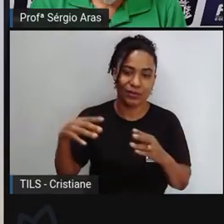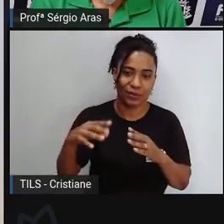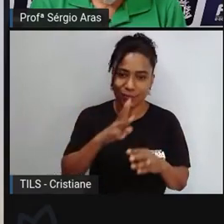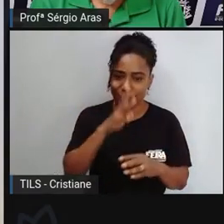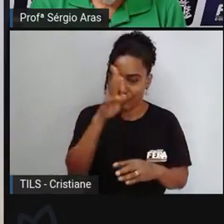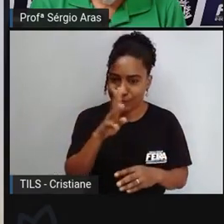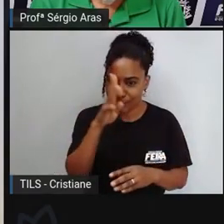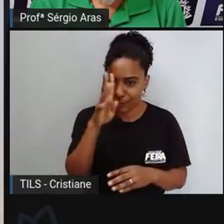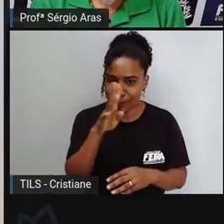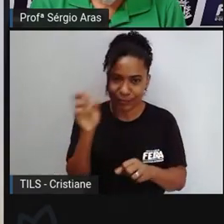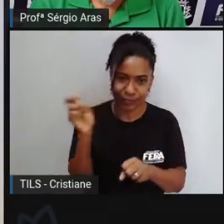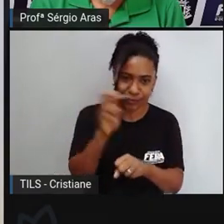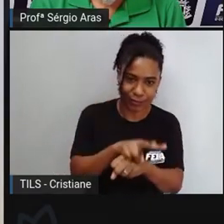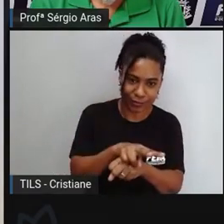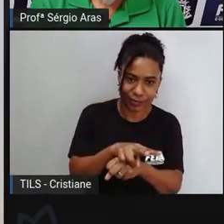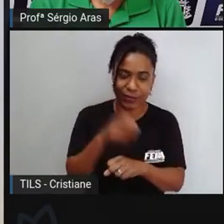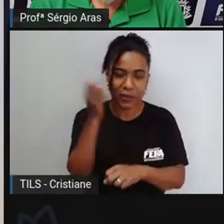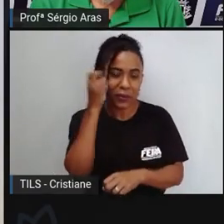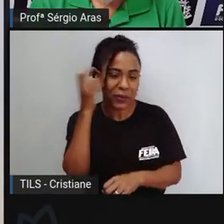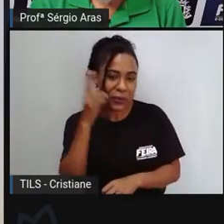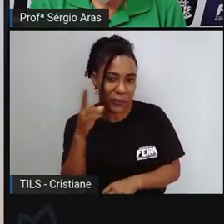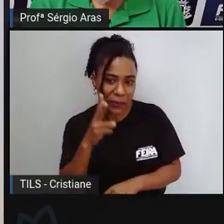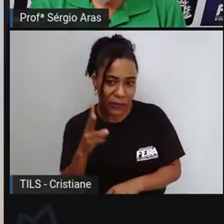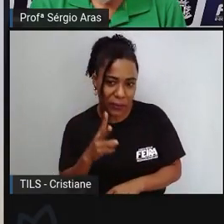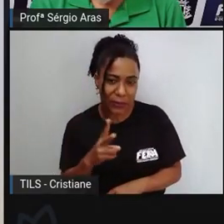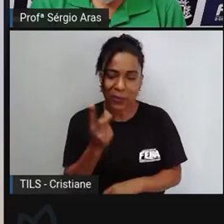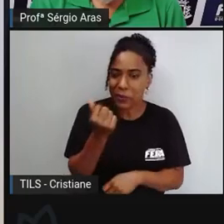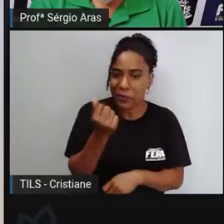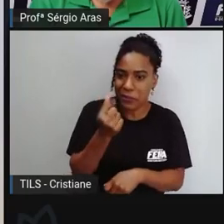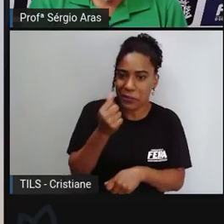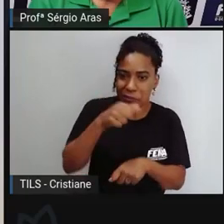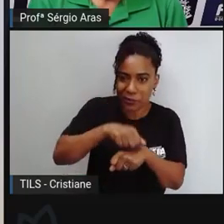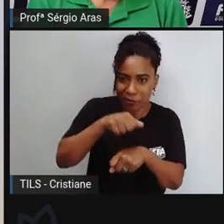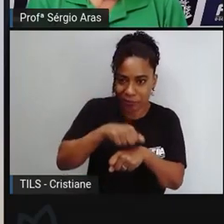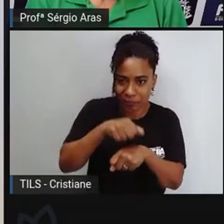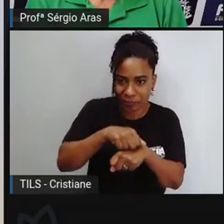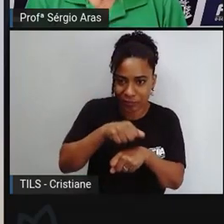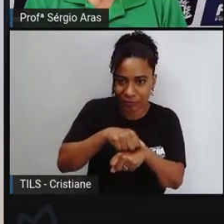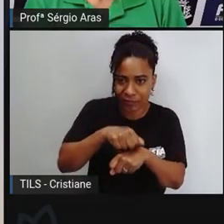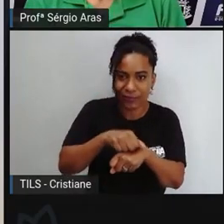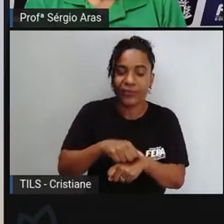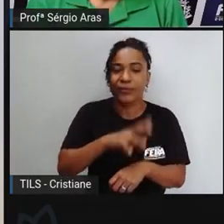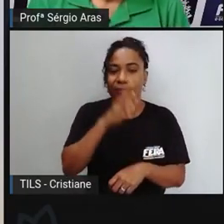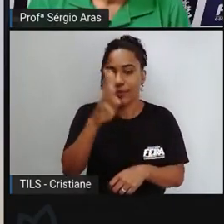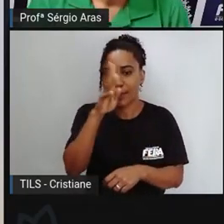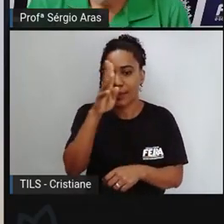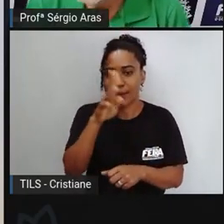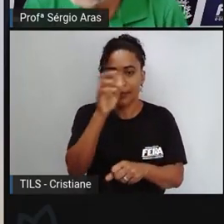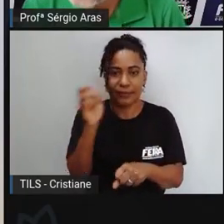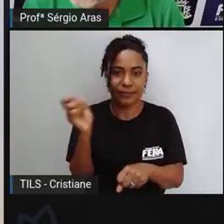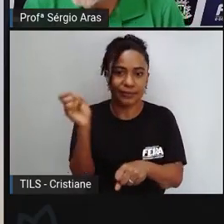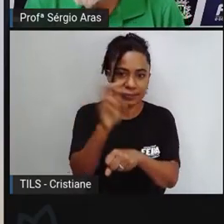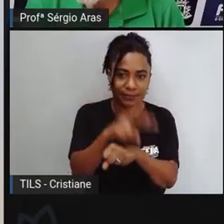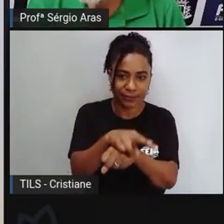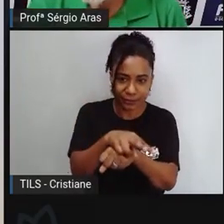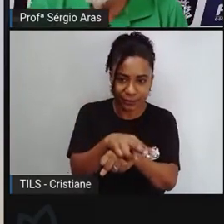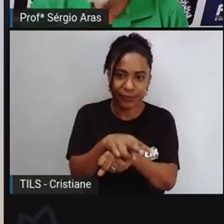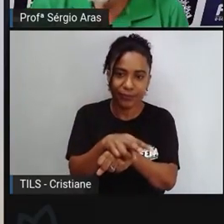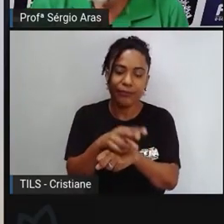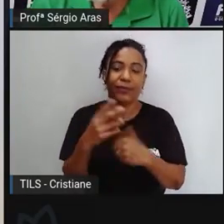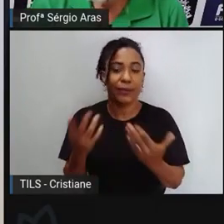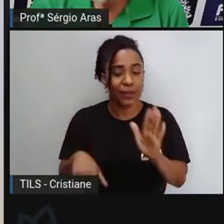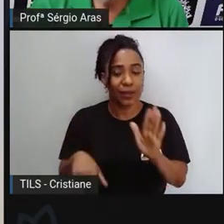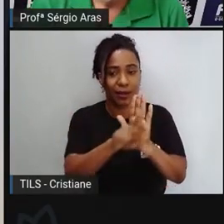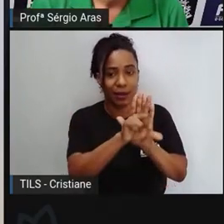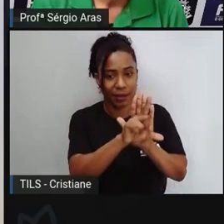instrução ou por esperteza ou por falta de condição financeira acabam ocupando mas se essa lei de área de